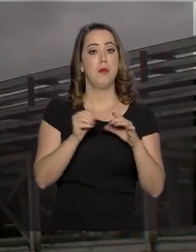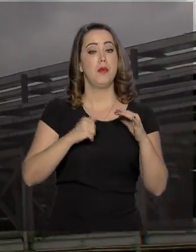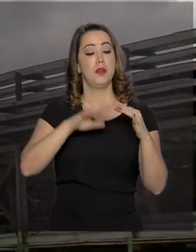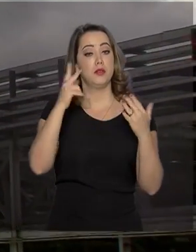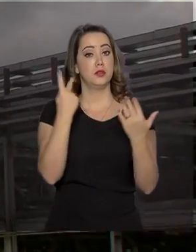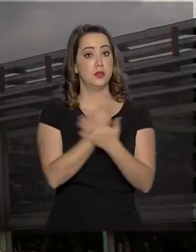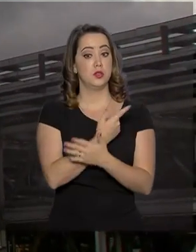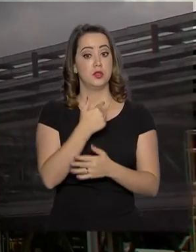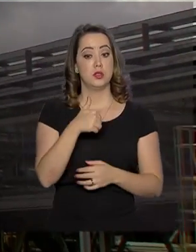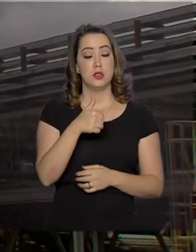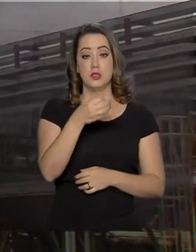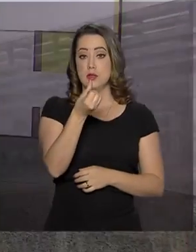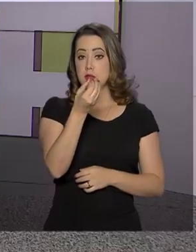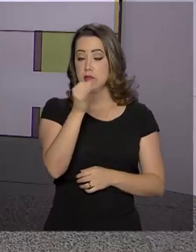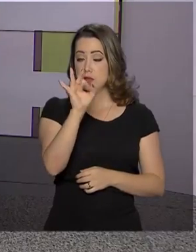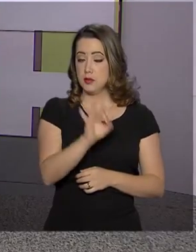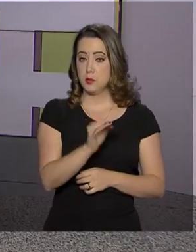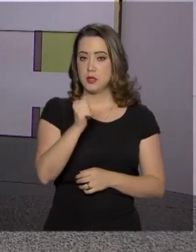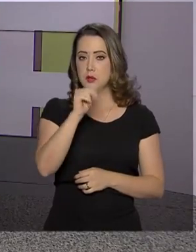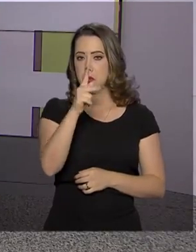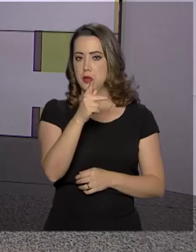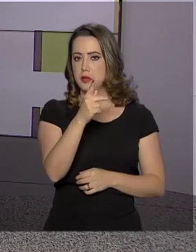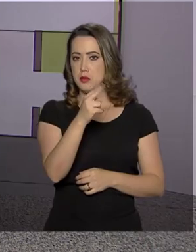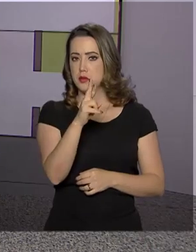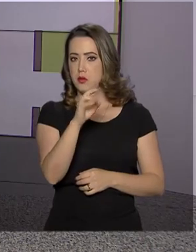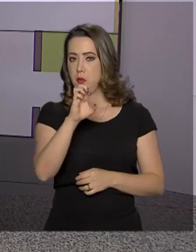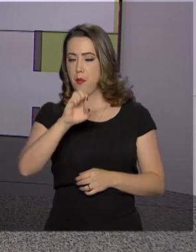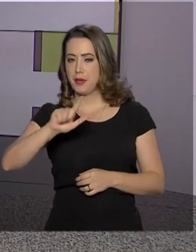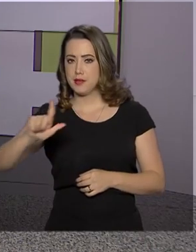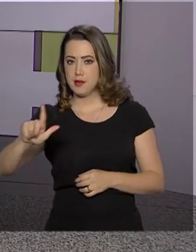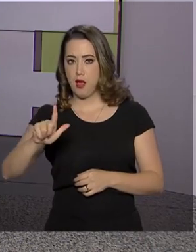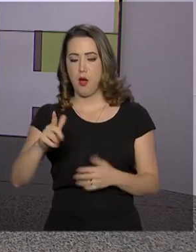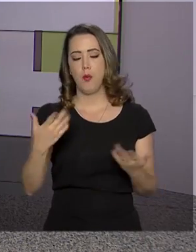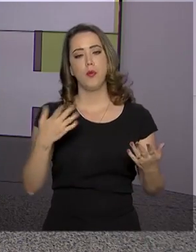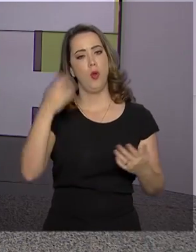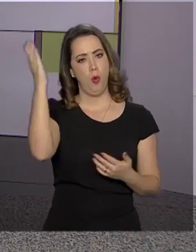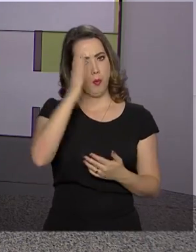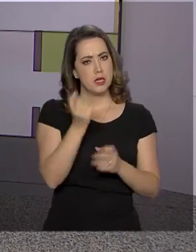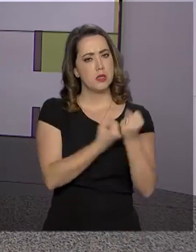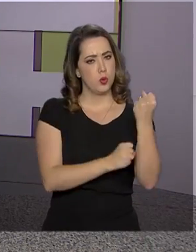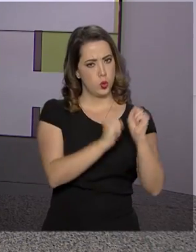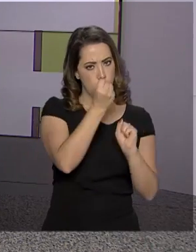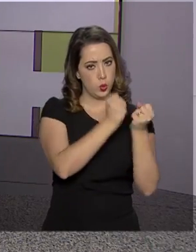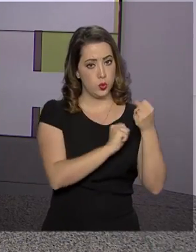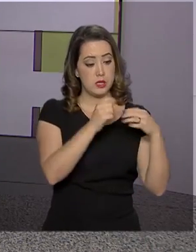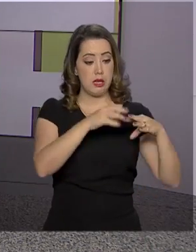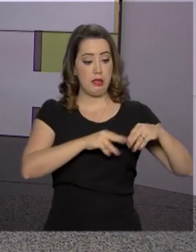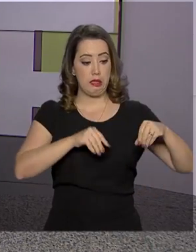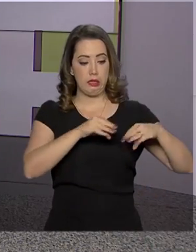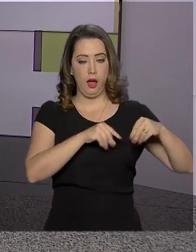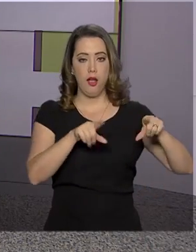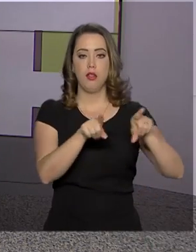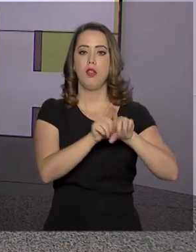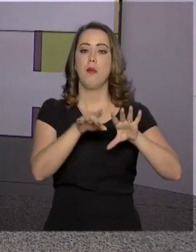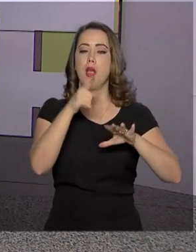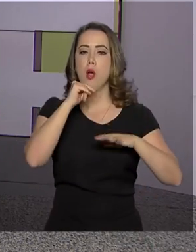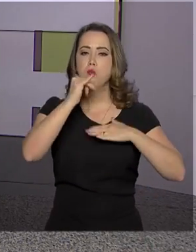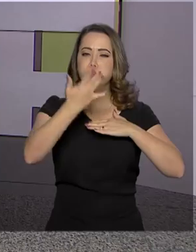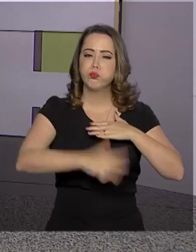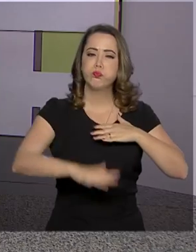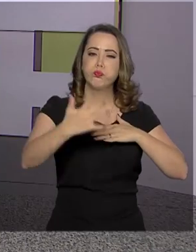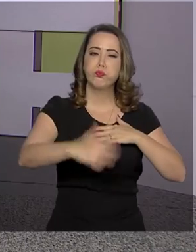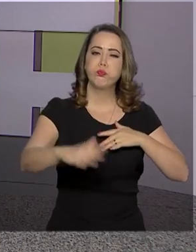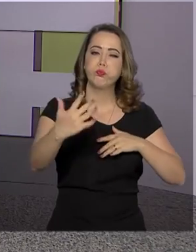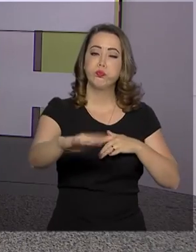60% do total. O Brasil produz petróleo e gás em campos localizados tanto em terra quanto no mar, mas a maior produção